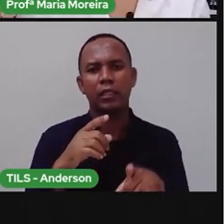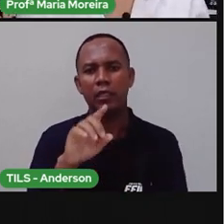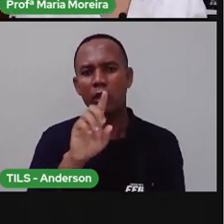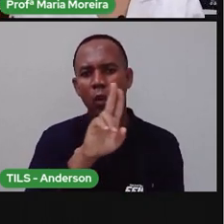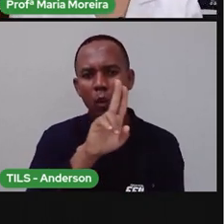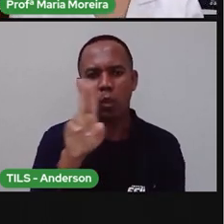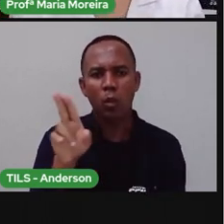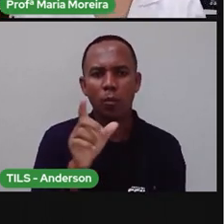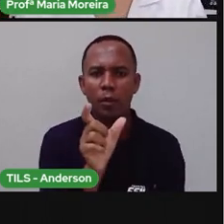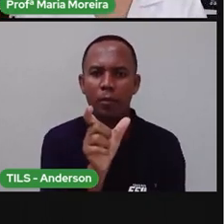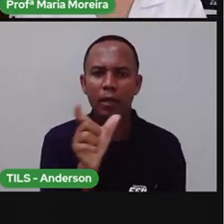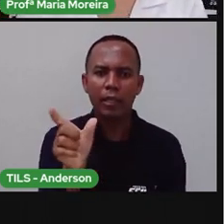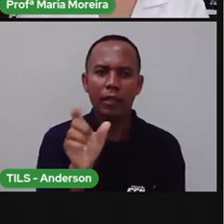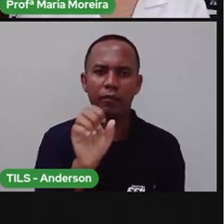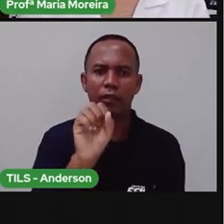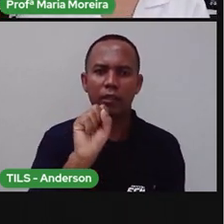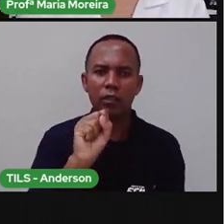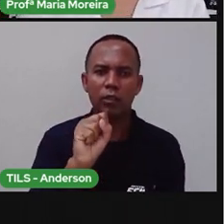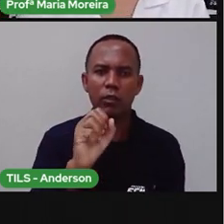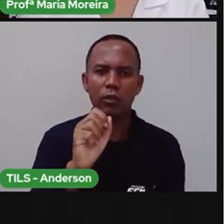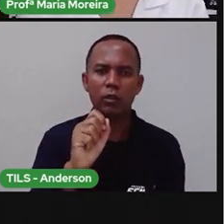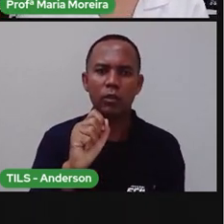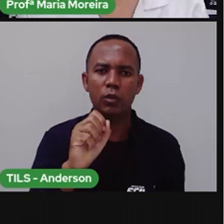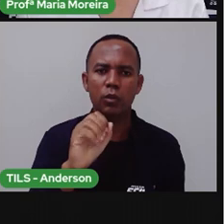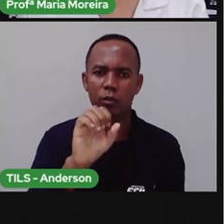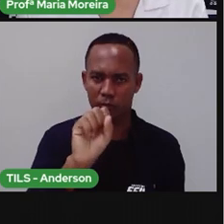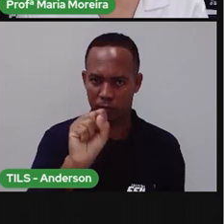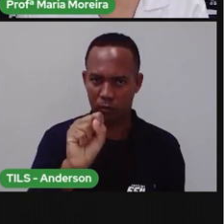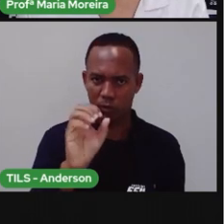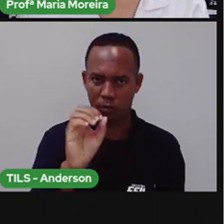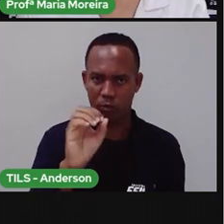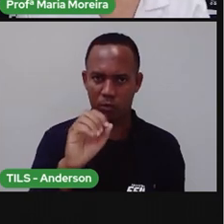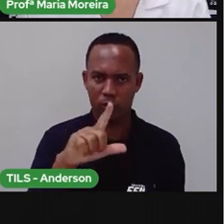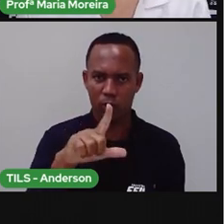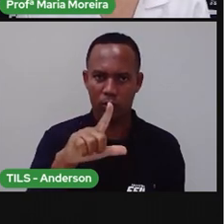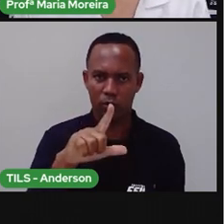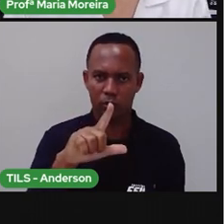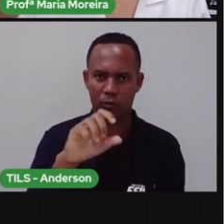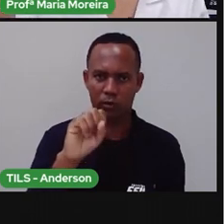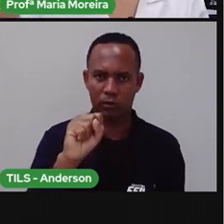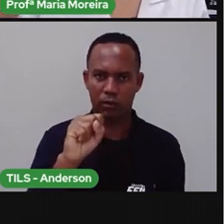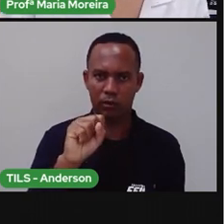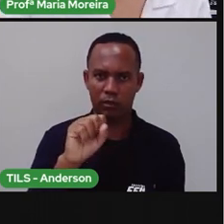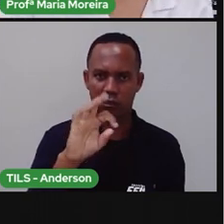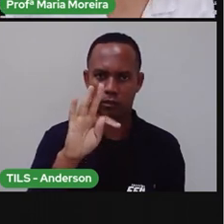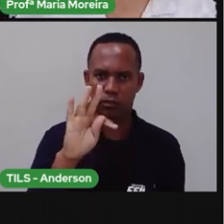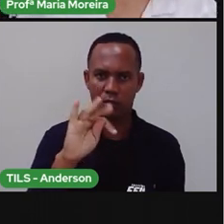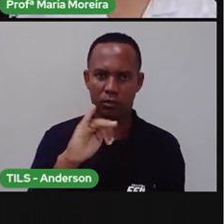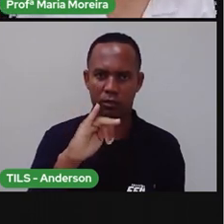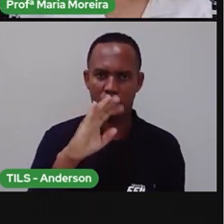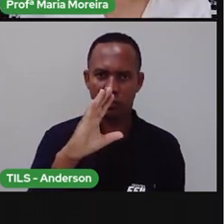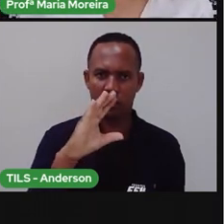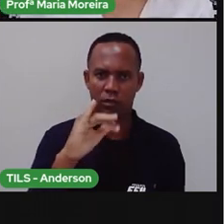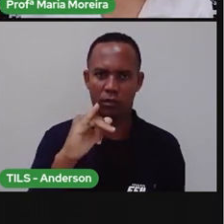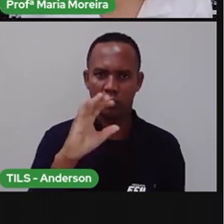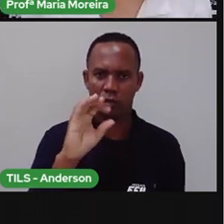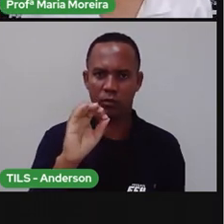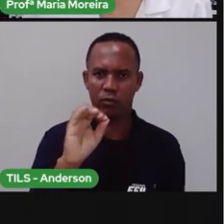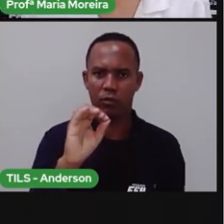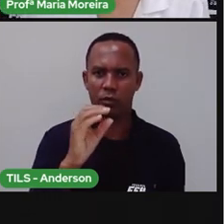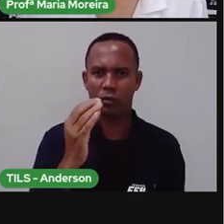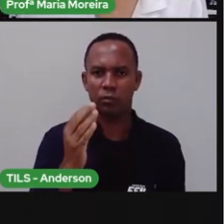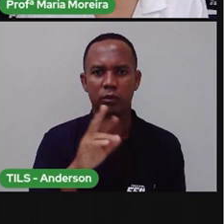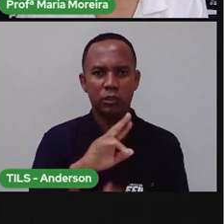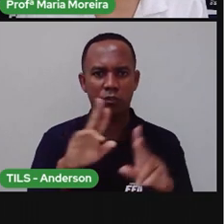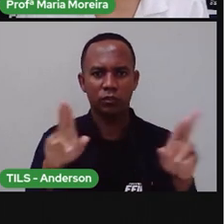adiante. O pessoal aí que disse, ah, eu não gosto de estudar. Pois é. Quando a gente estuda, a vai aprender essas